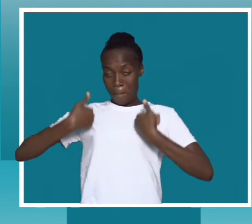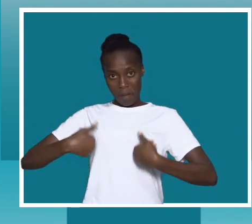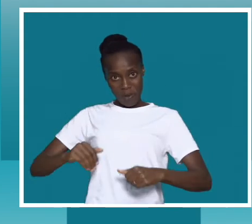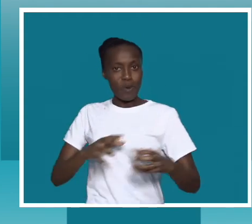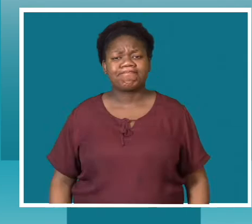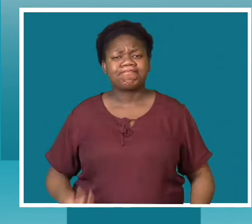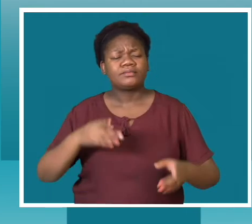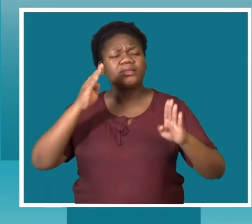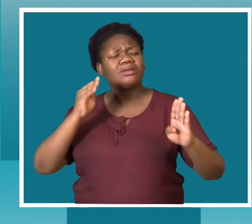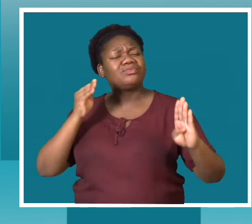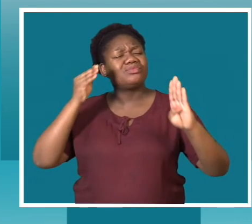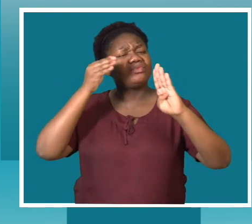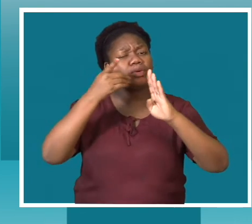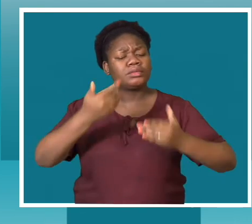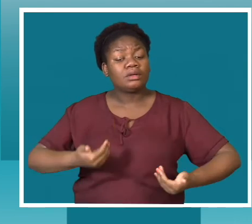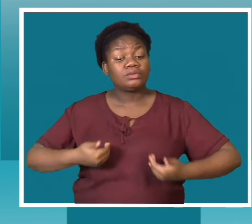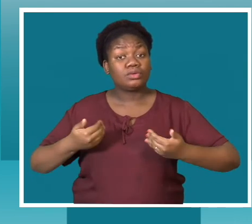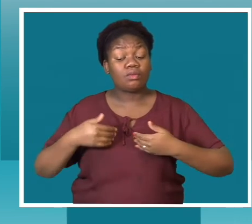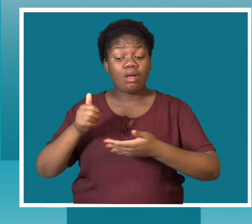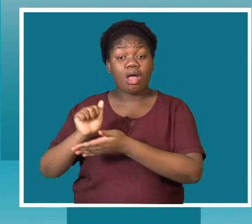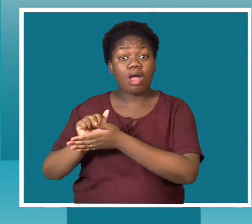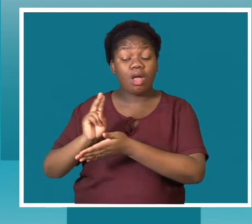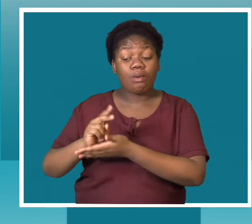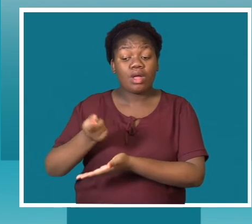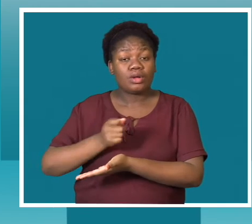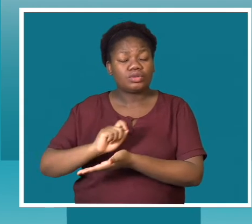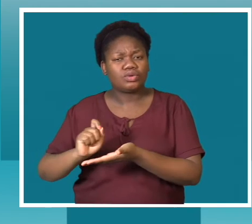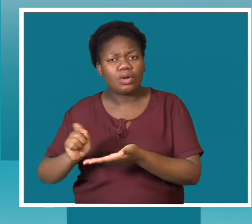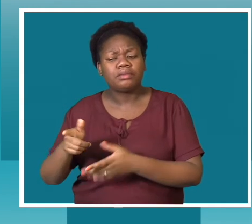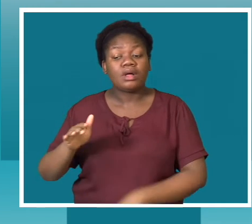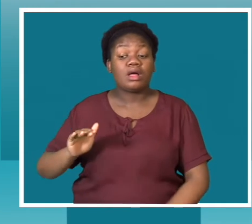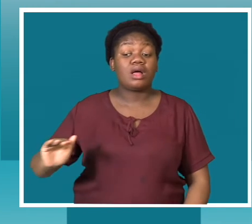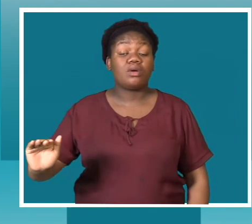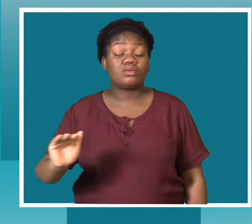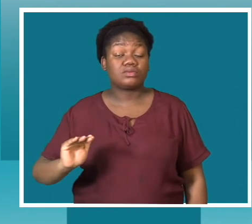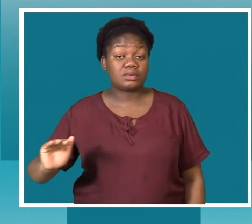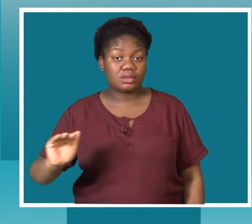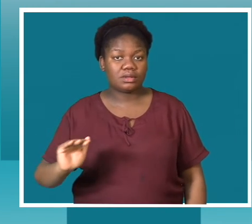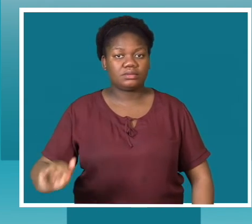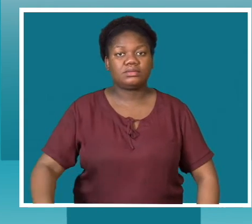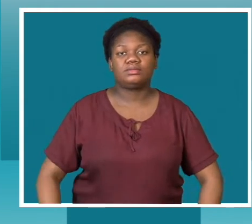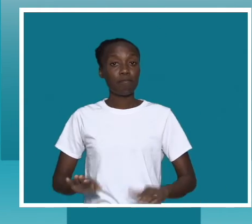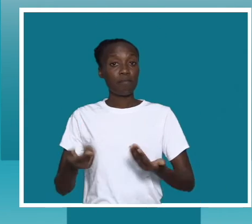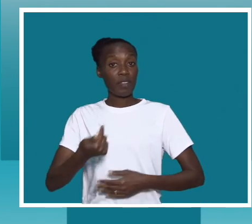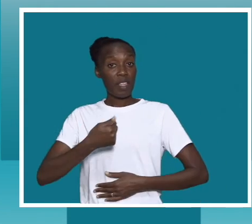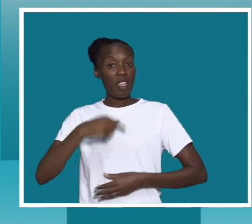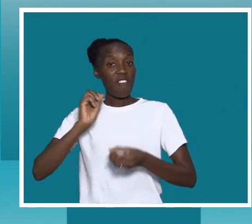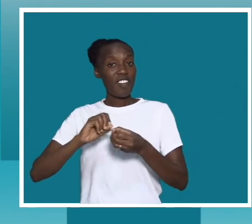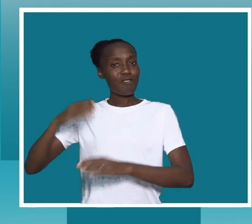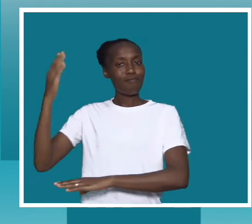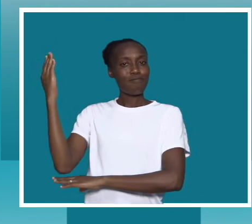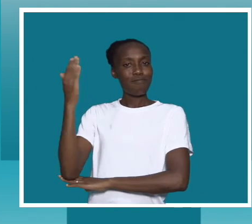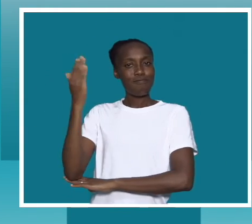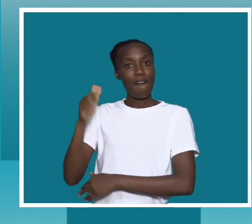que eu sou hoje. O foco destes jovens são alunos de escolas secundárias e a comunidade onde residem. Eu tenho dado